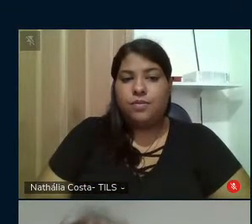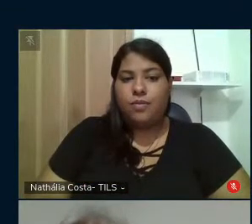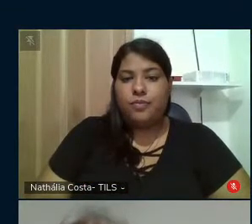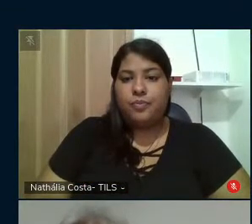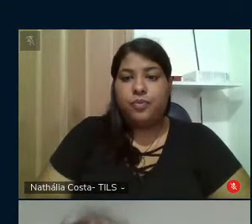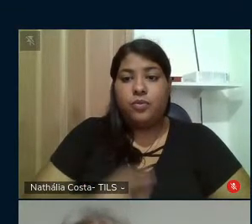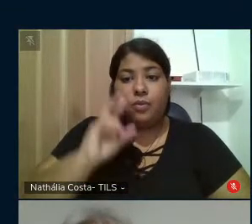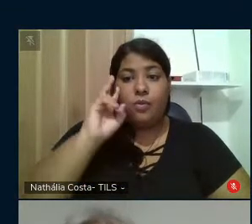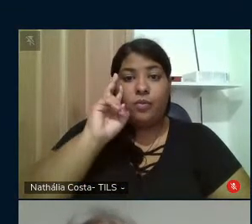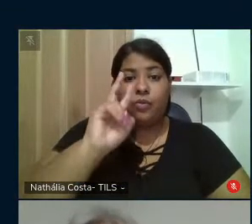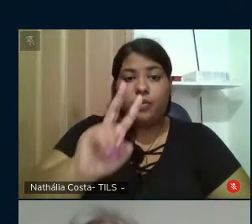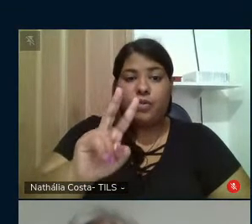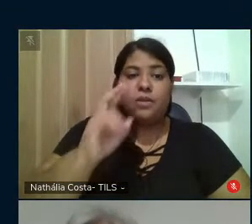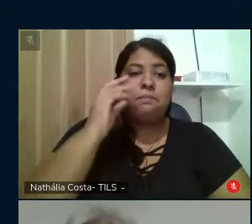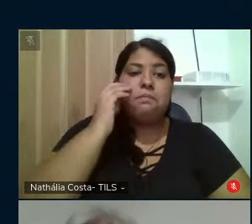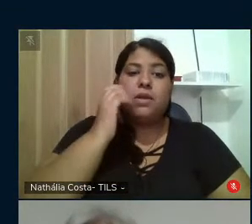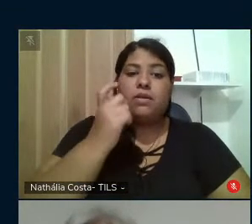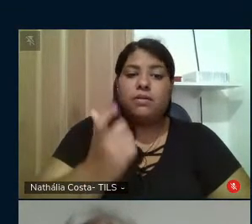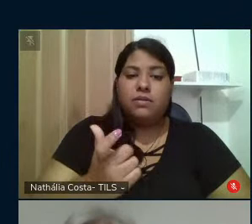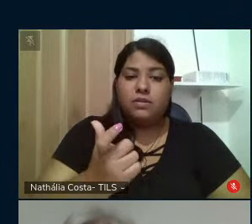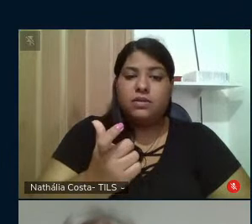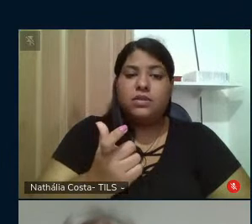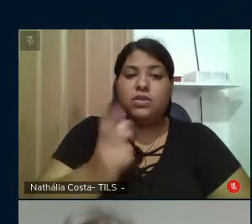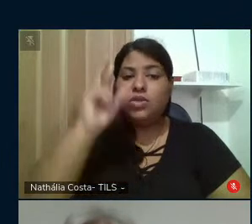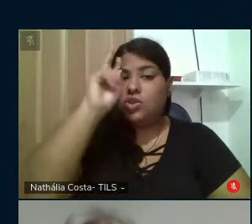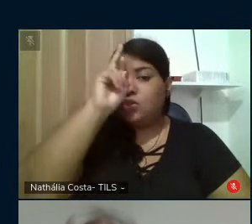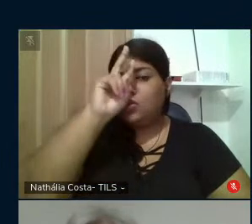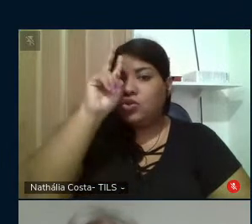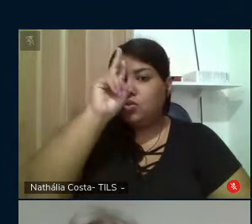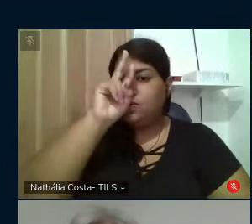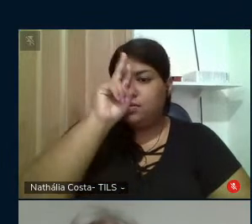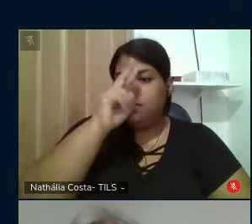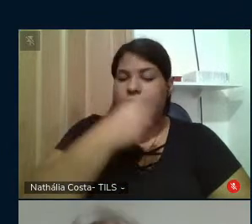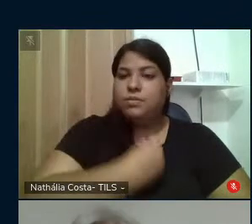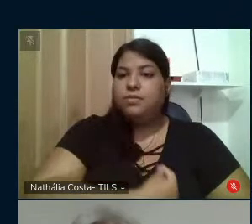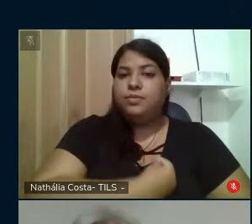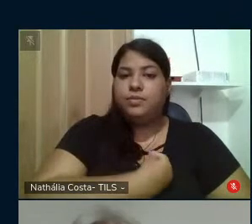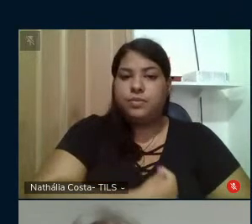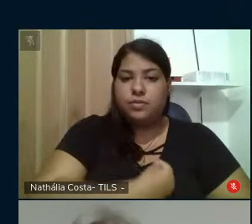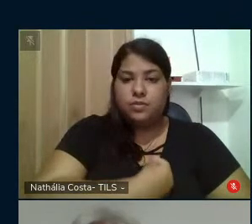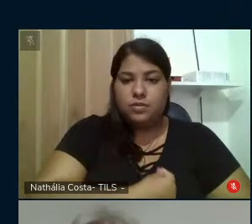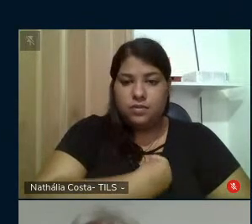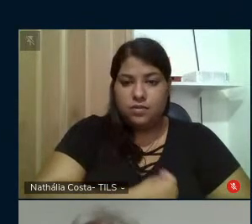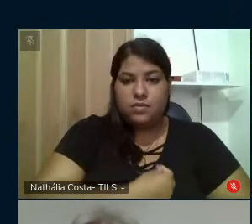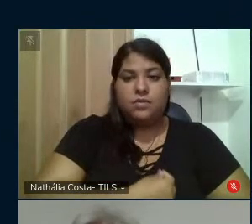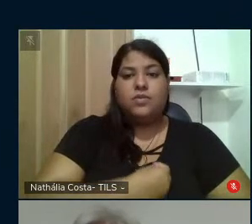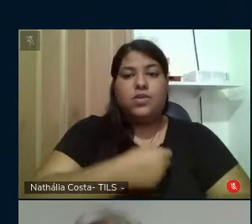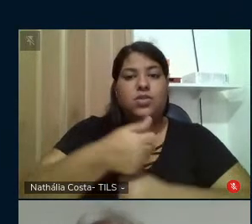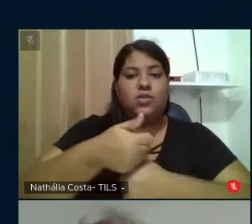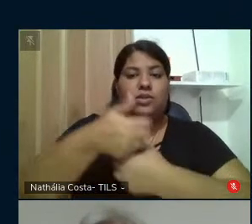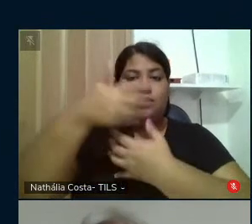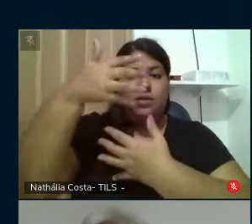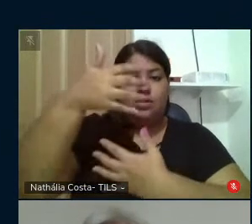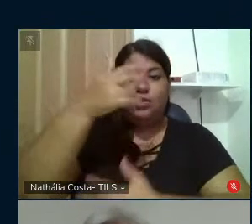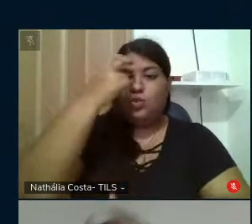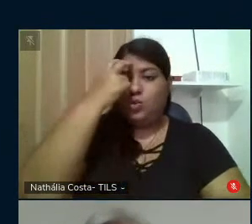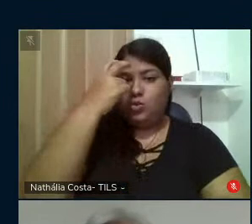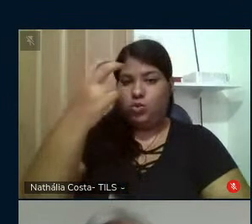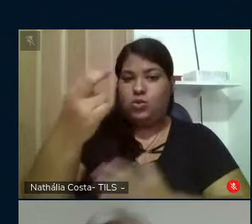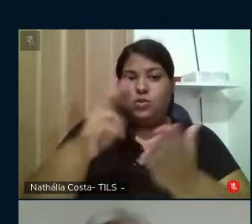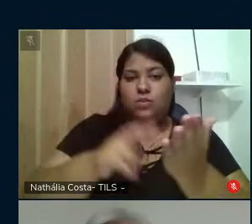Paulo Freire vida história e atualidade serviço de extensão cultural revista estudos